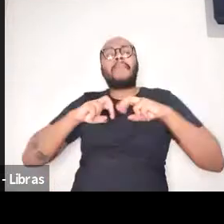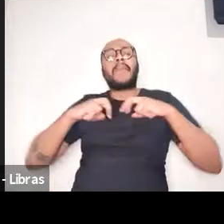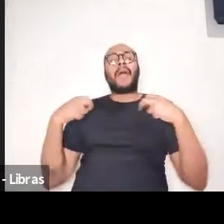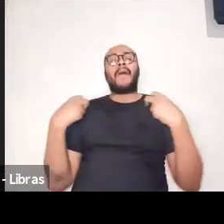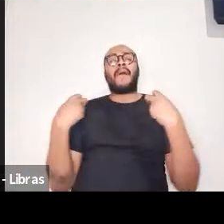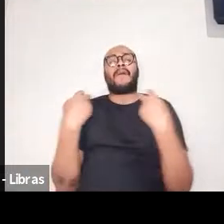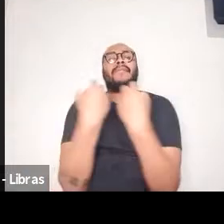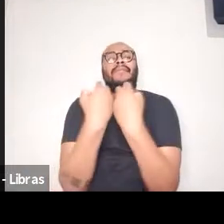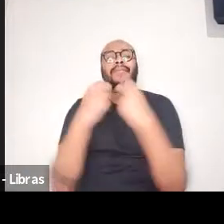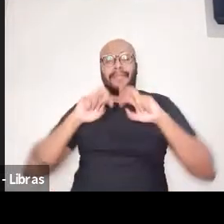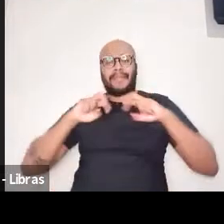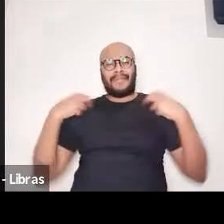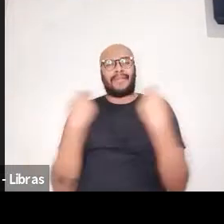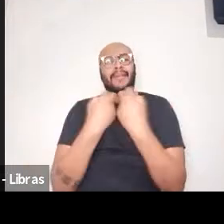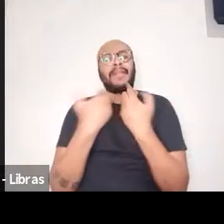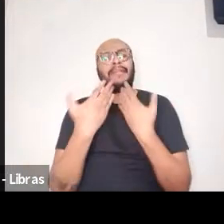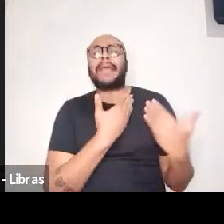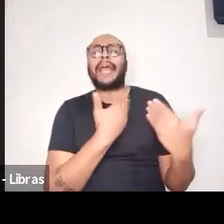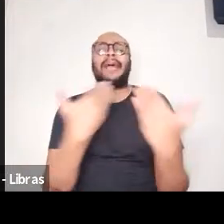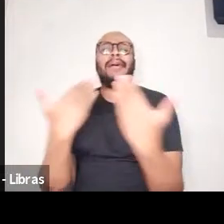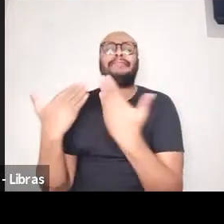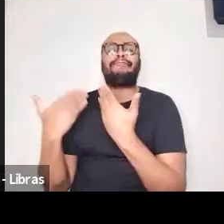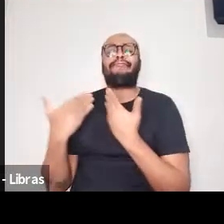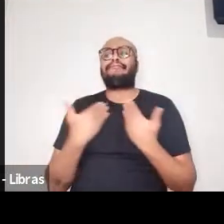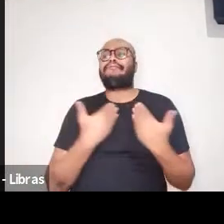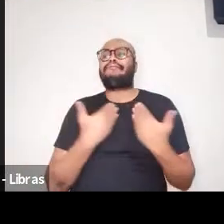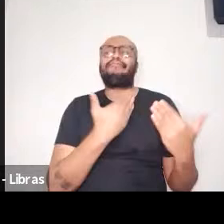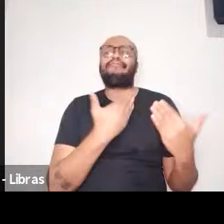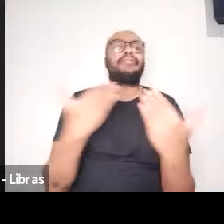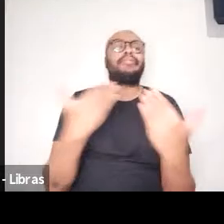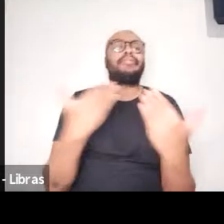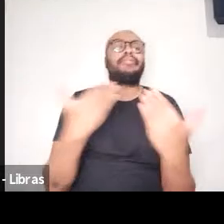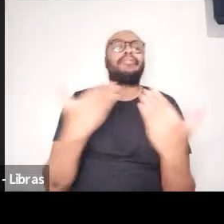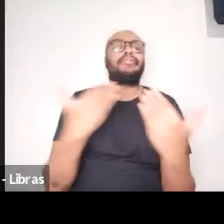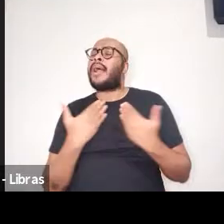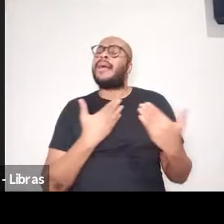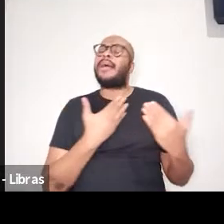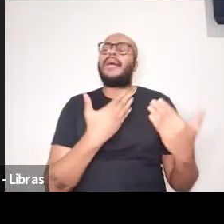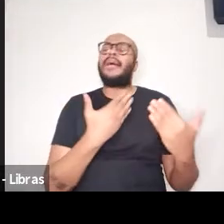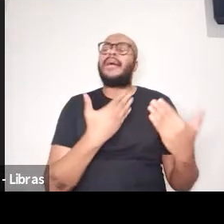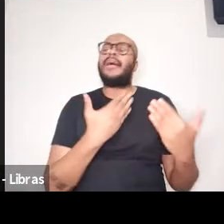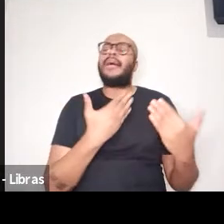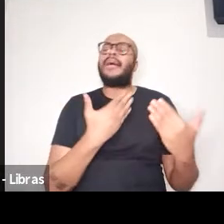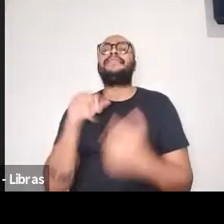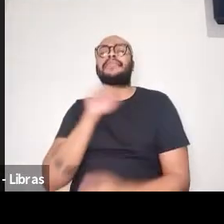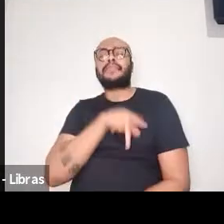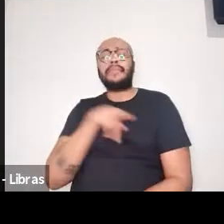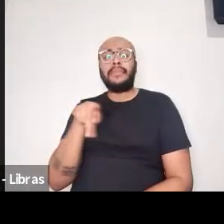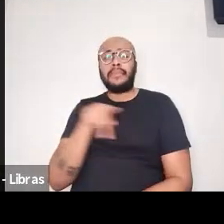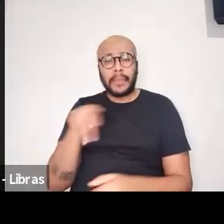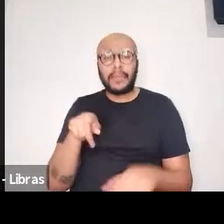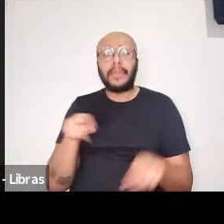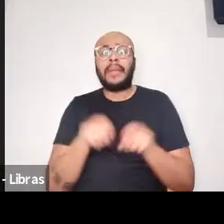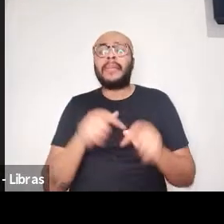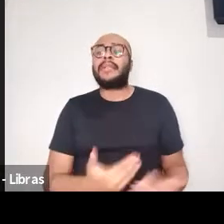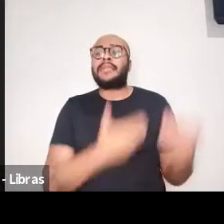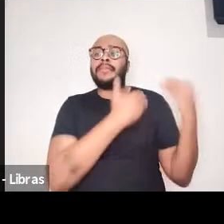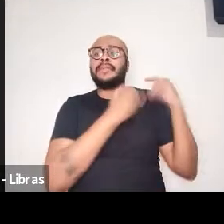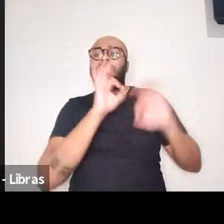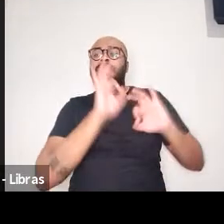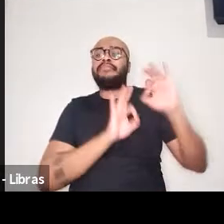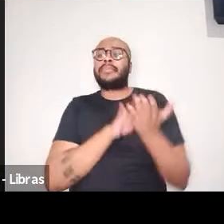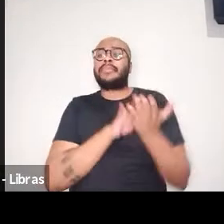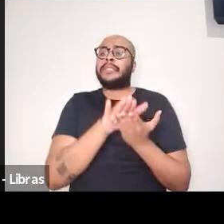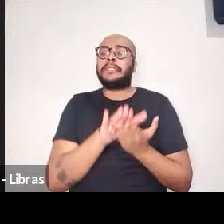melhor dizendo, né, entre três professores editores de excelência,